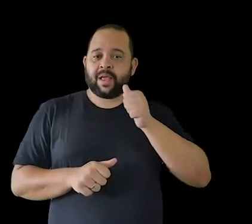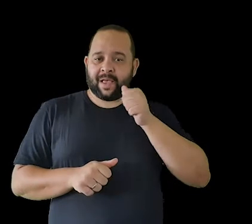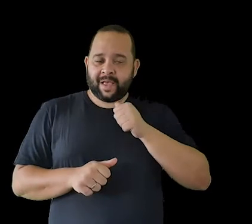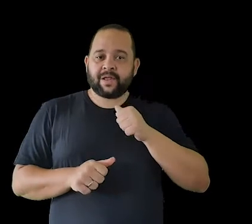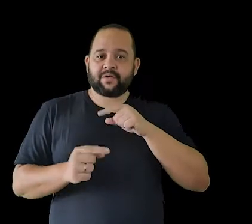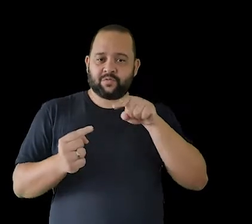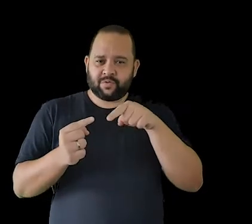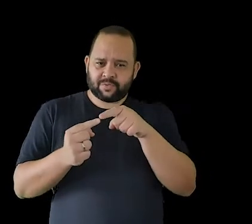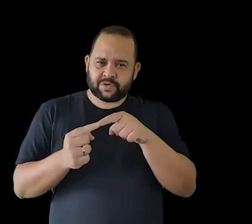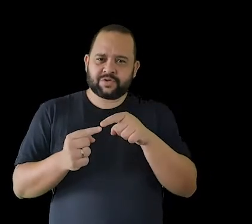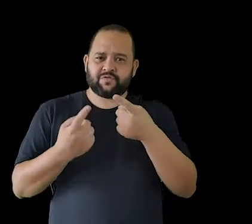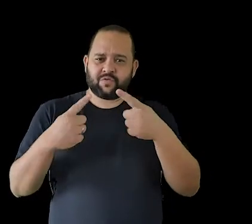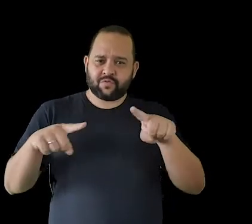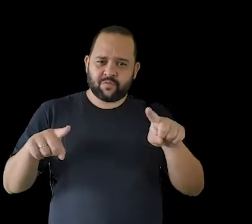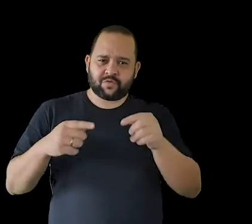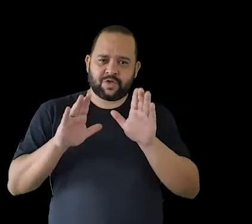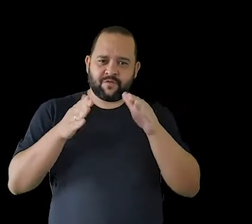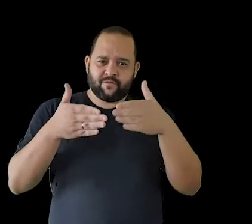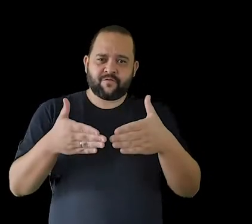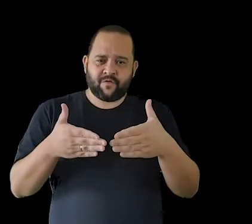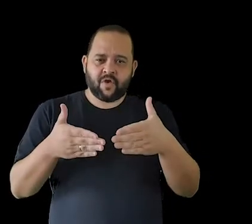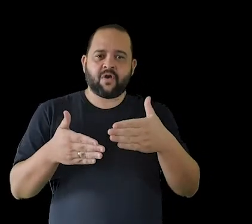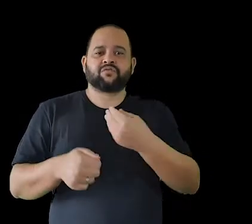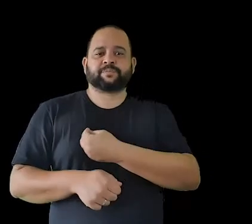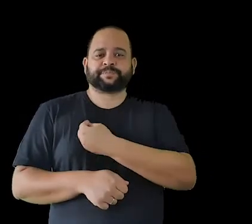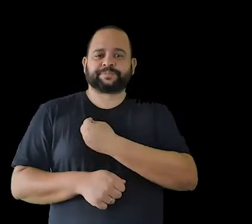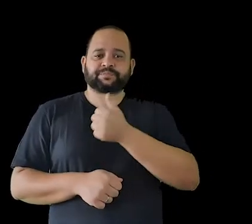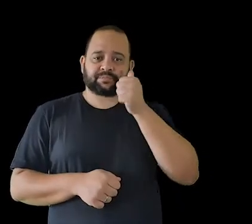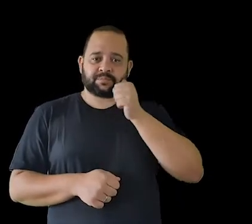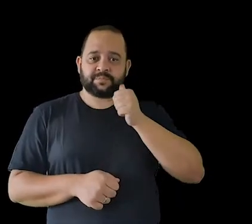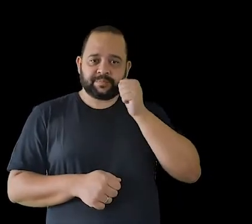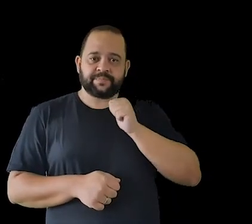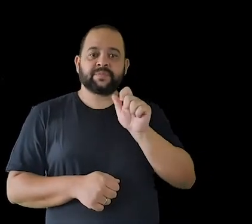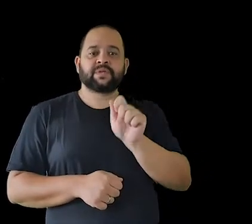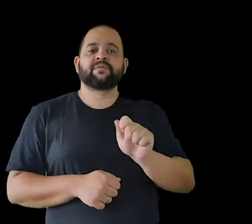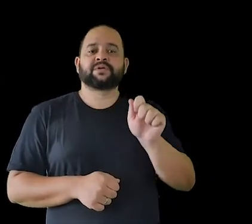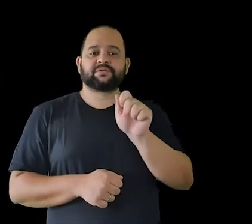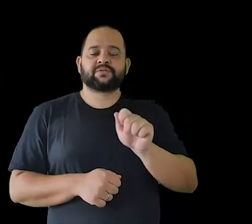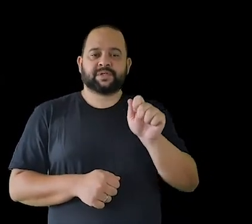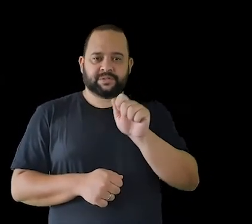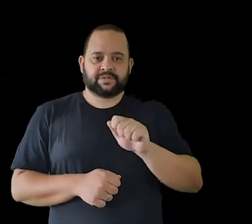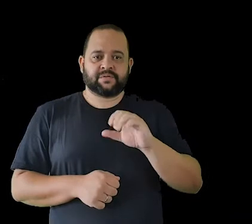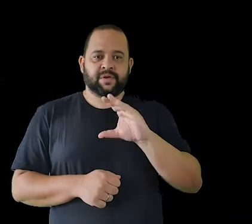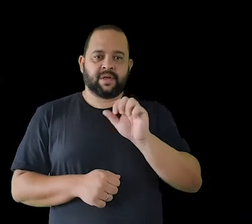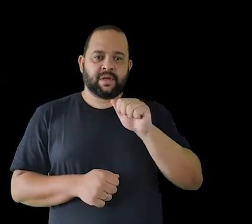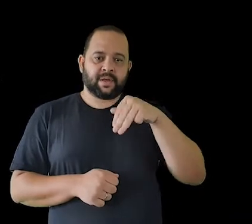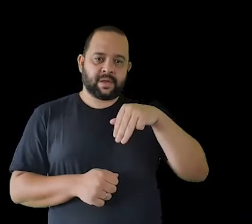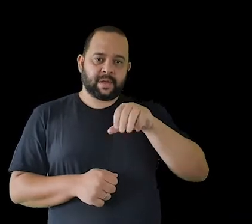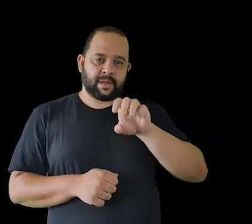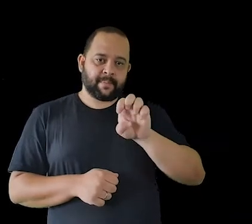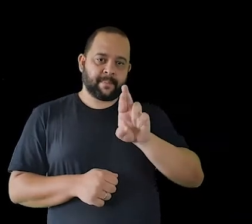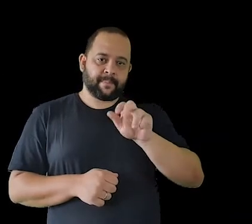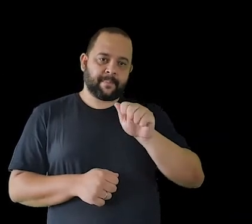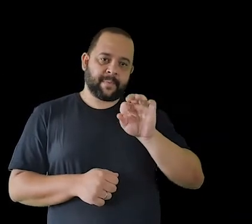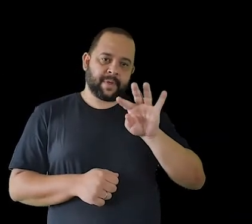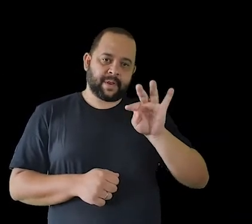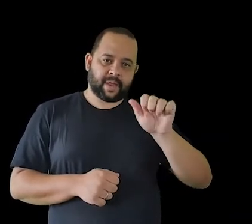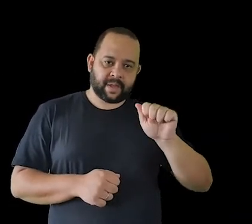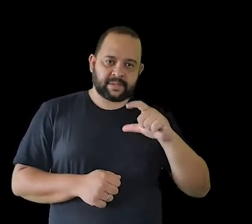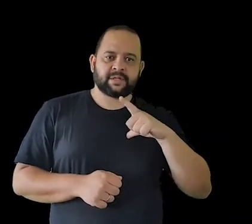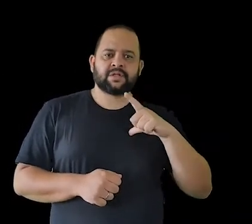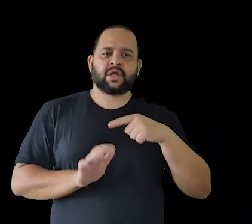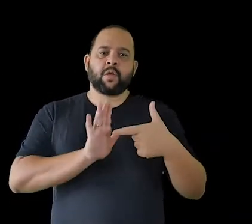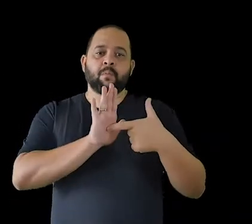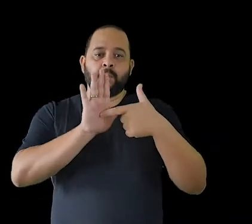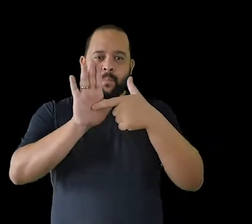tocar música para mulheres. Então, a Associação Camerata Filarmônica tem mostrado o